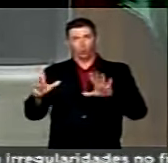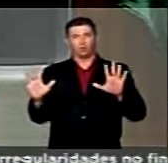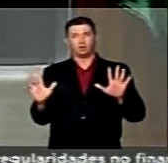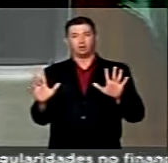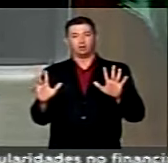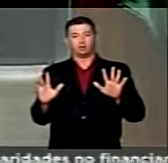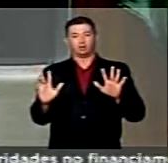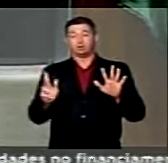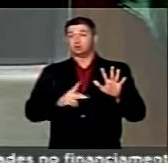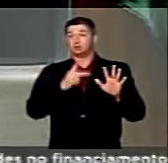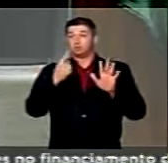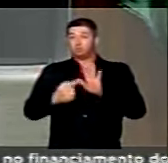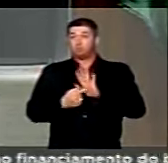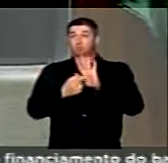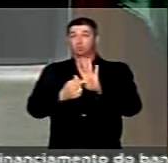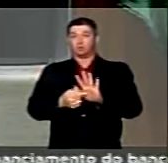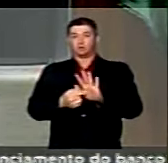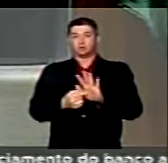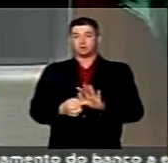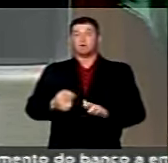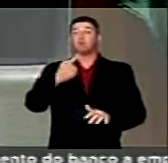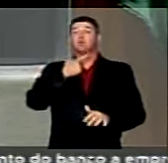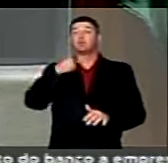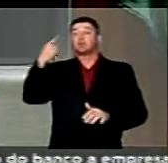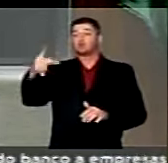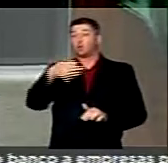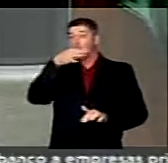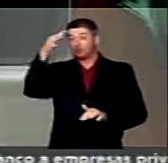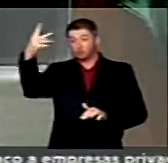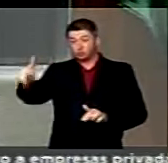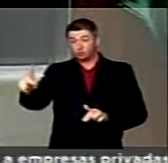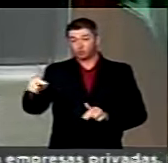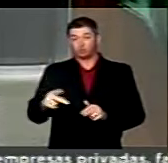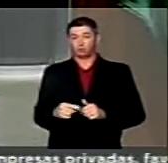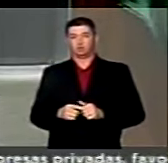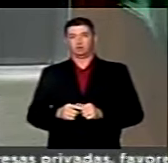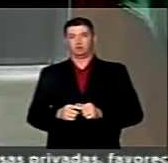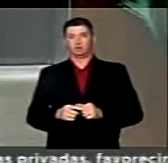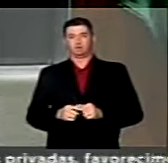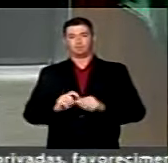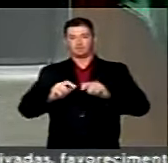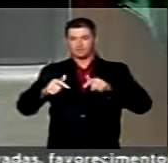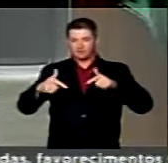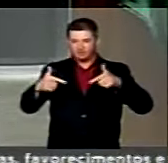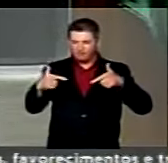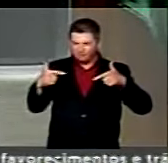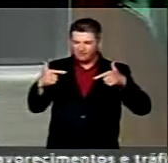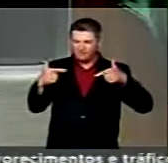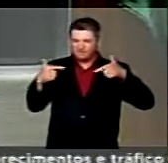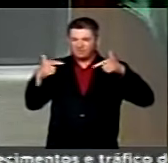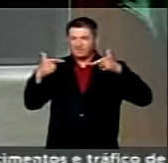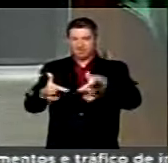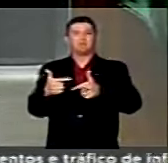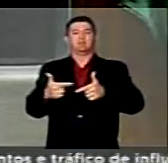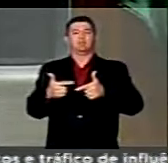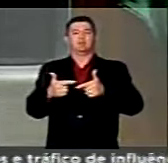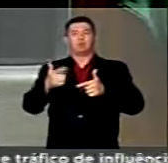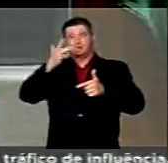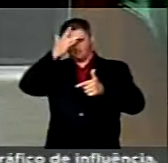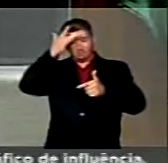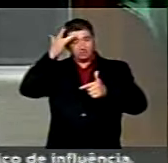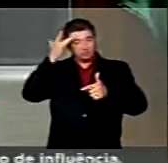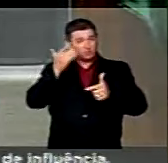de manifestar a sua opinião, de enfrentar aqueles